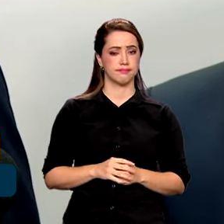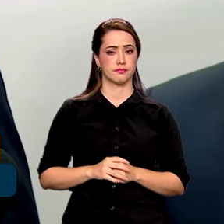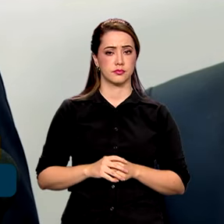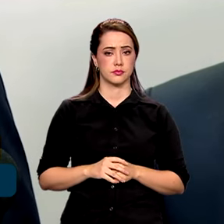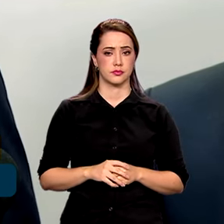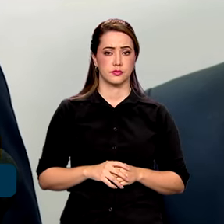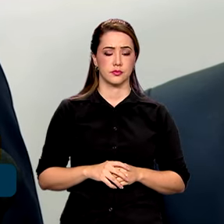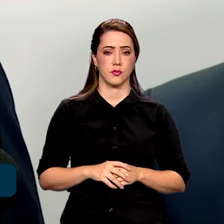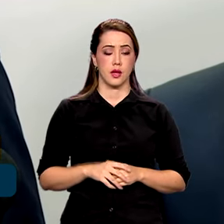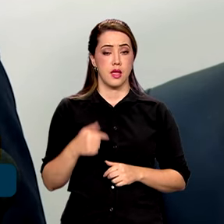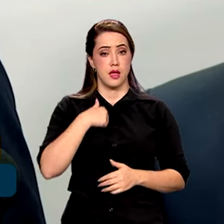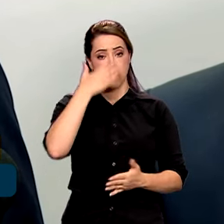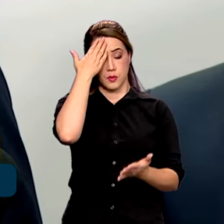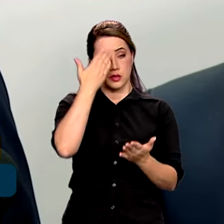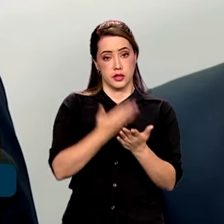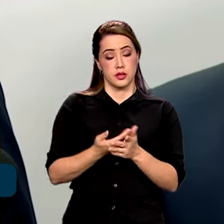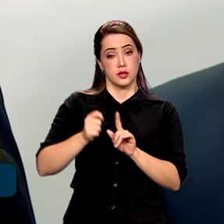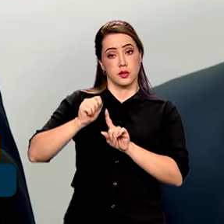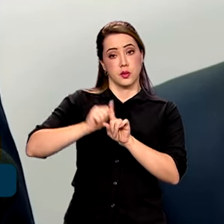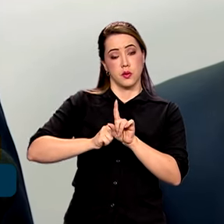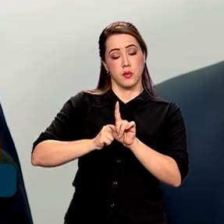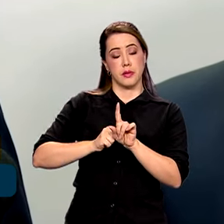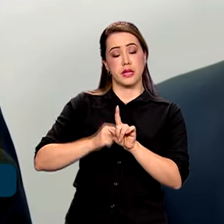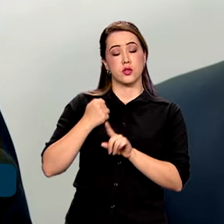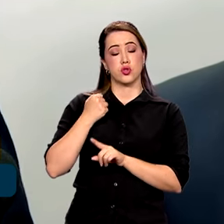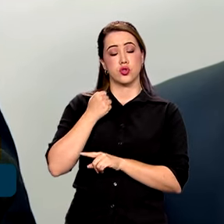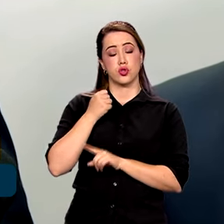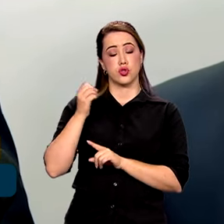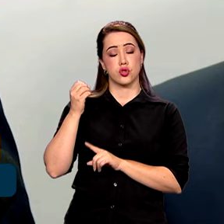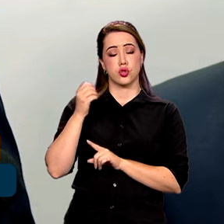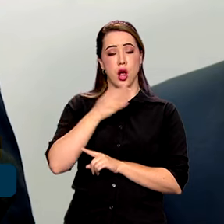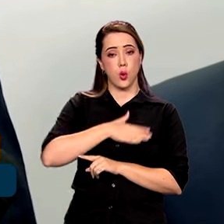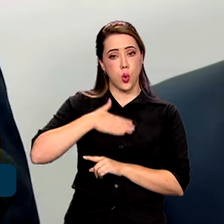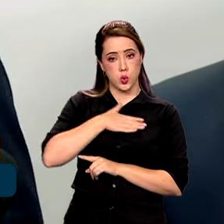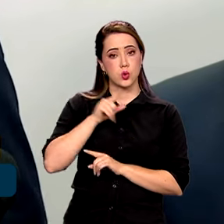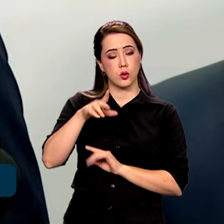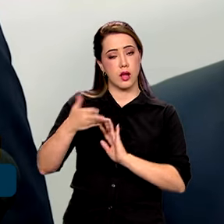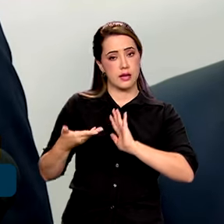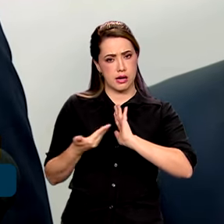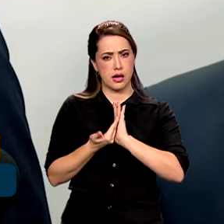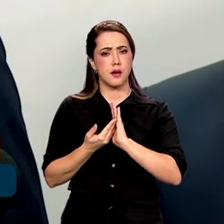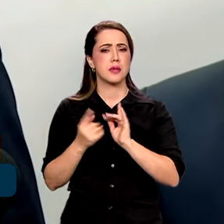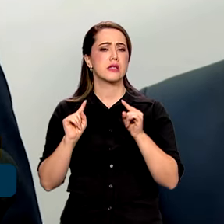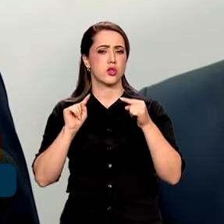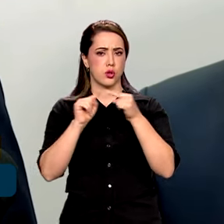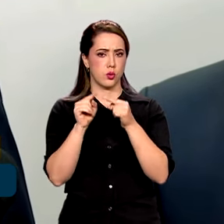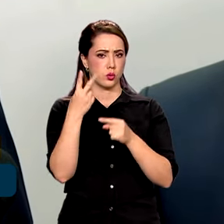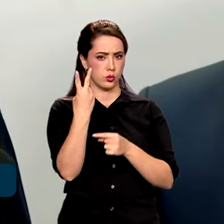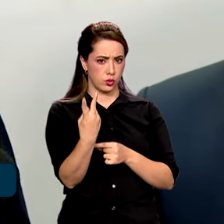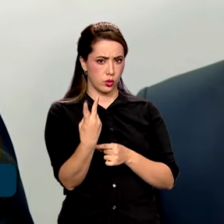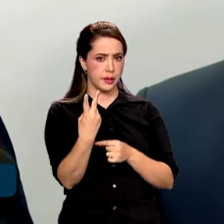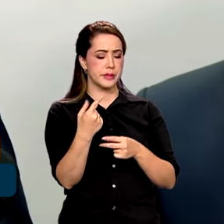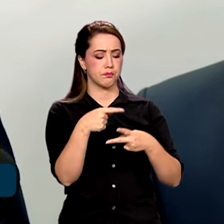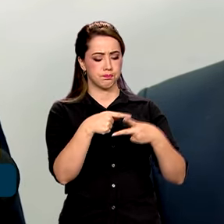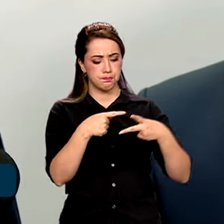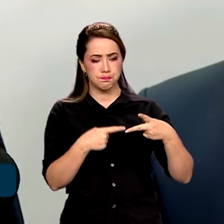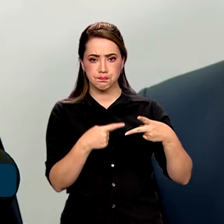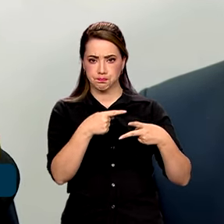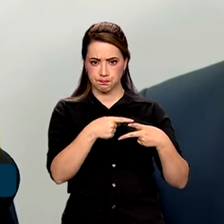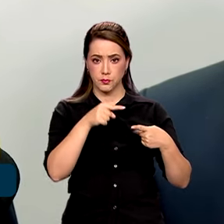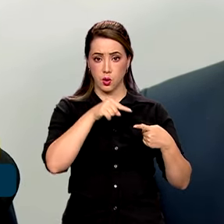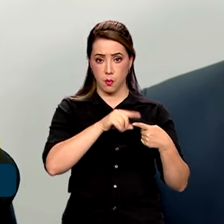eu penso que a agenda de agosto da Câmara, ela está bem alinhada. Alinhada com dois projetos importantes, o marco de